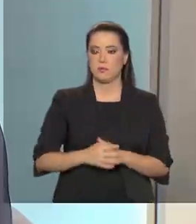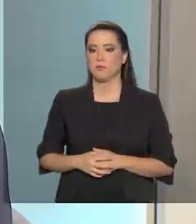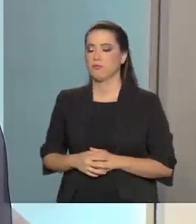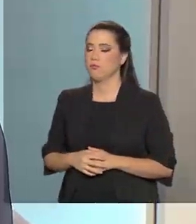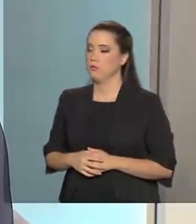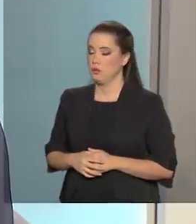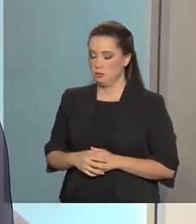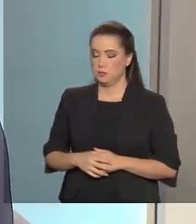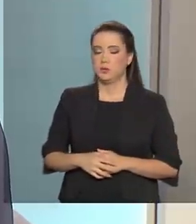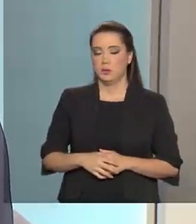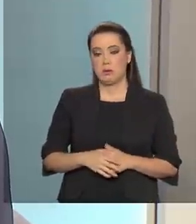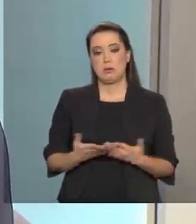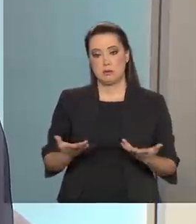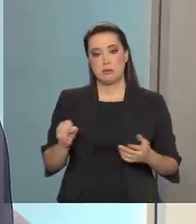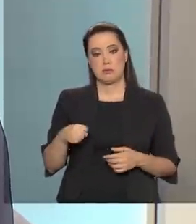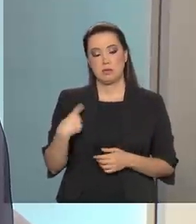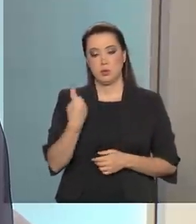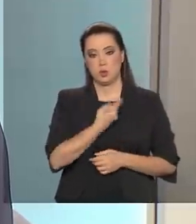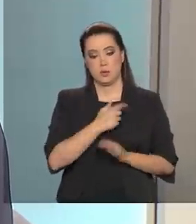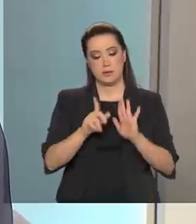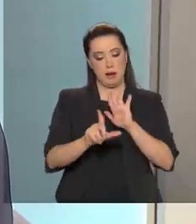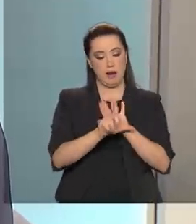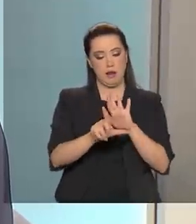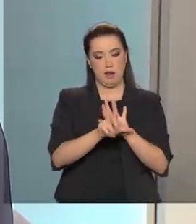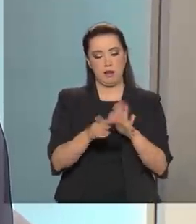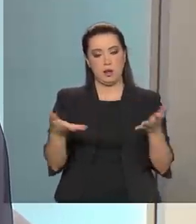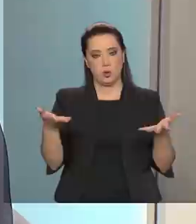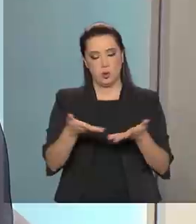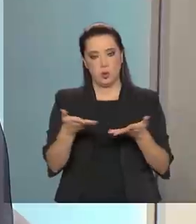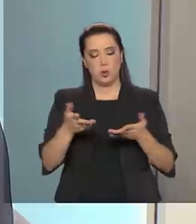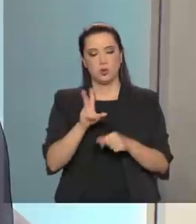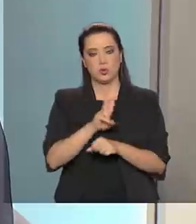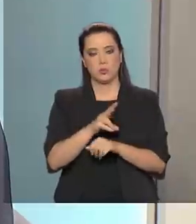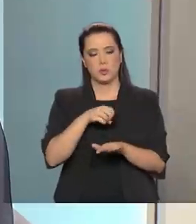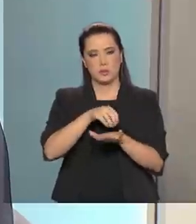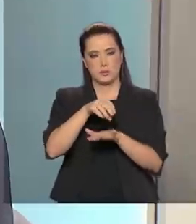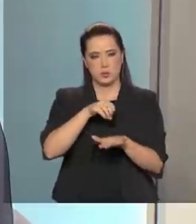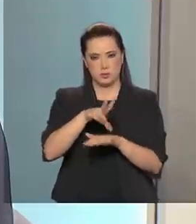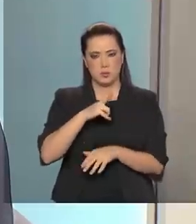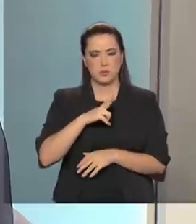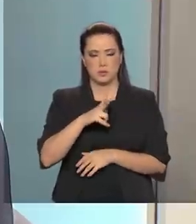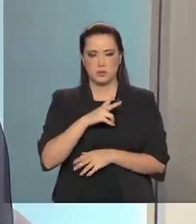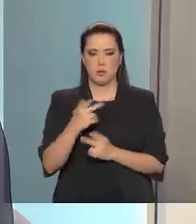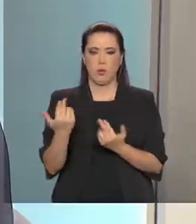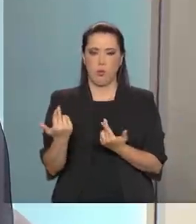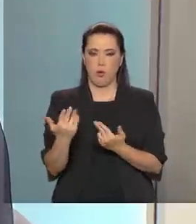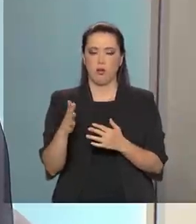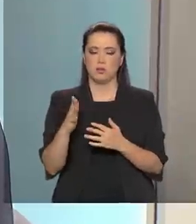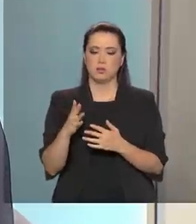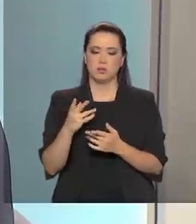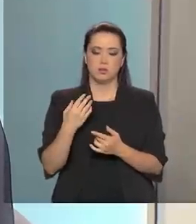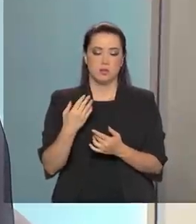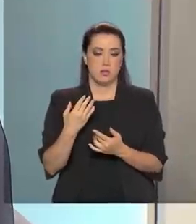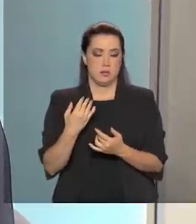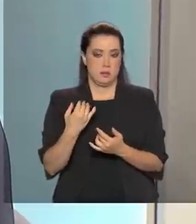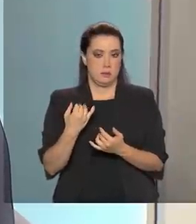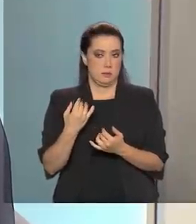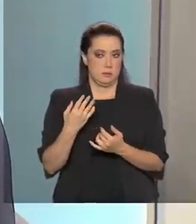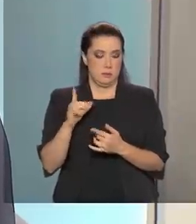Totalmente, vamos dizer, a nossa Lei Geral de Proteção de Dados, ela ficou bem parecida com a Lei